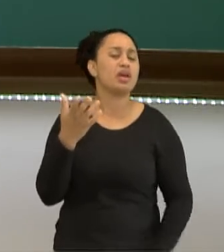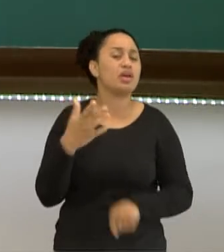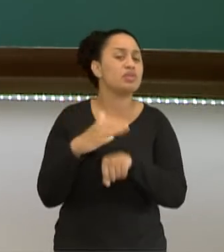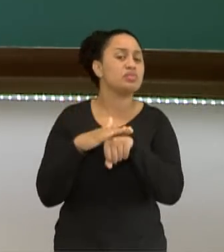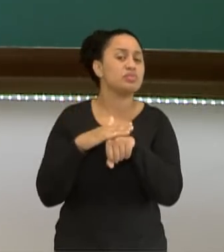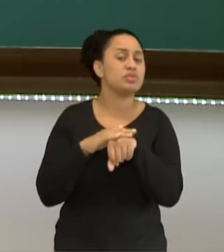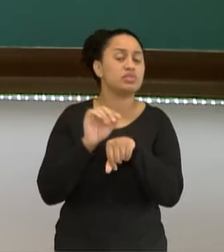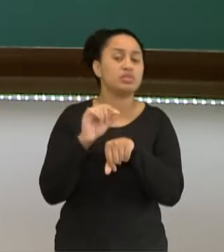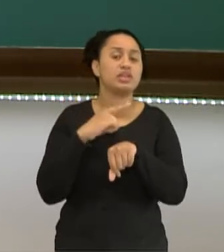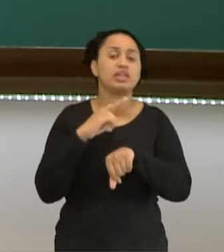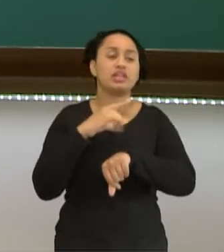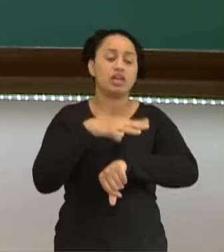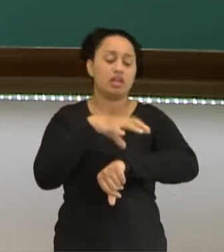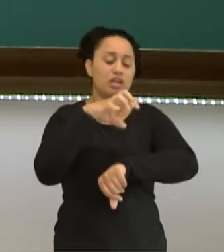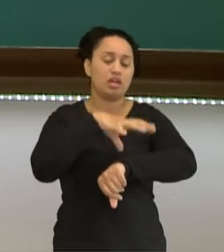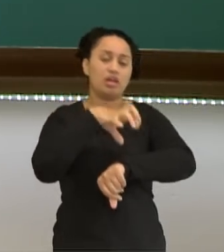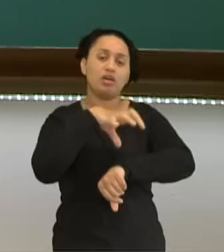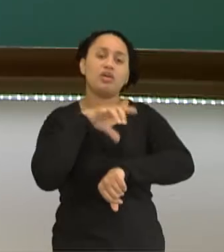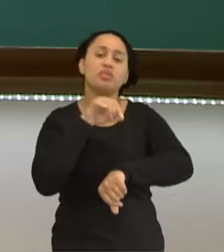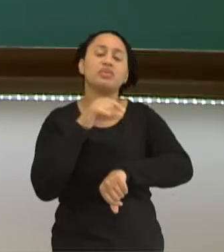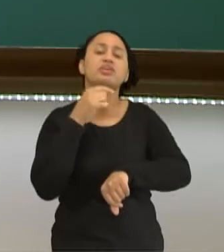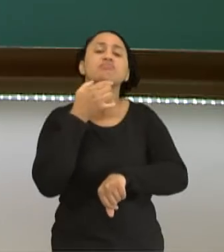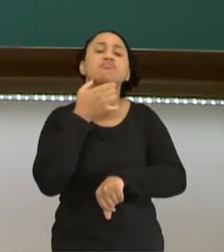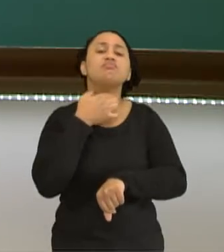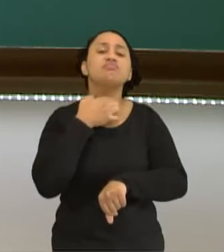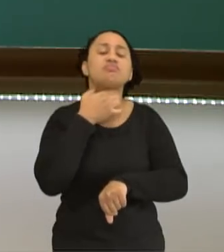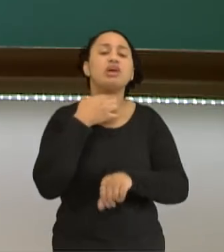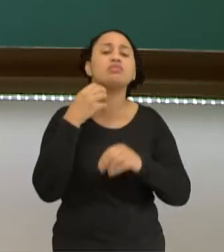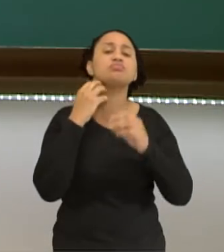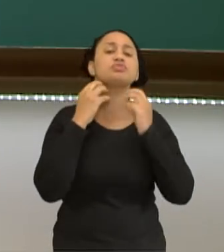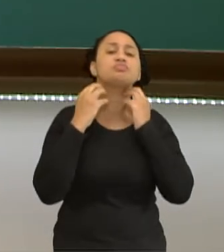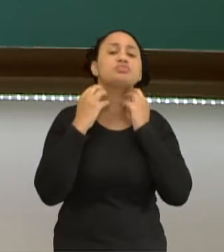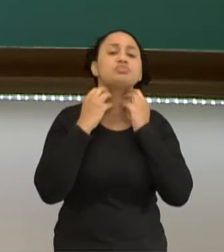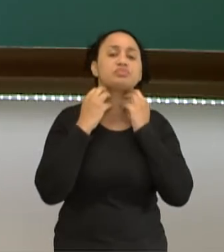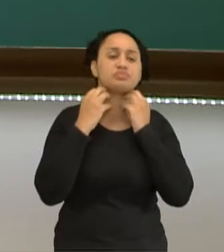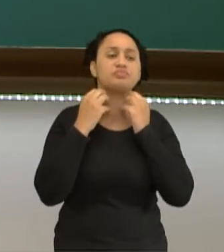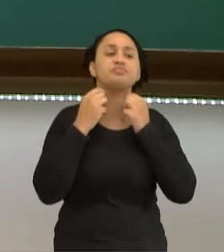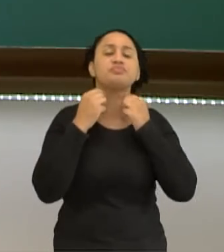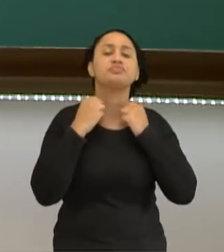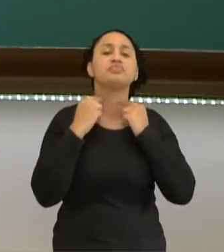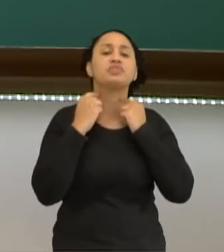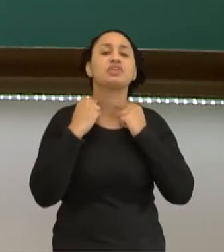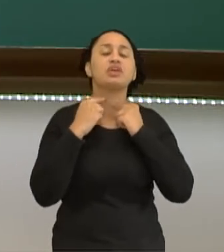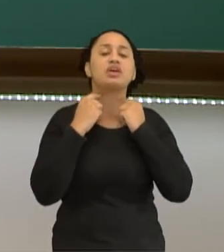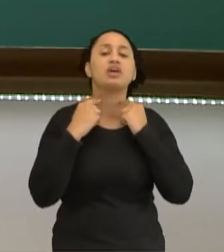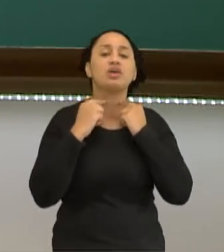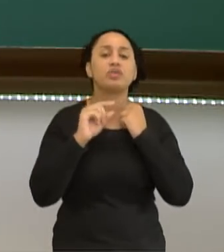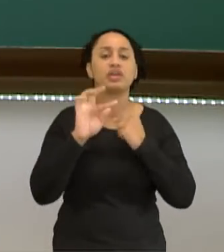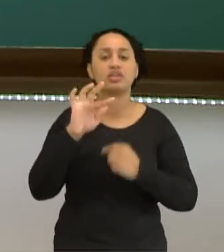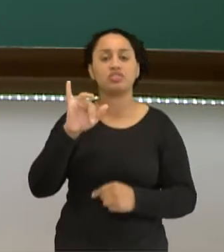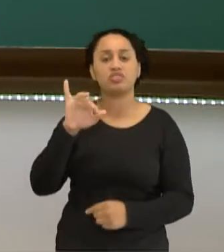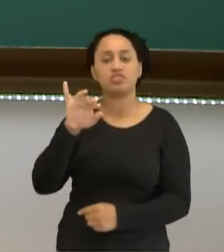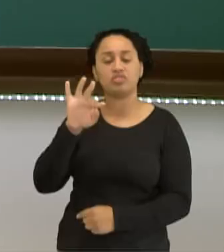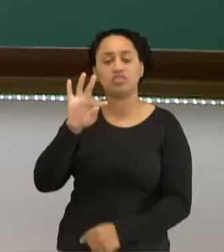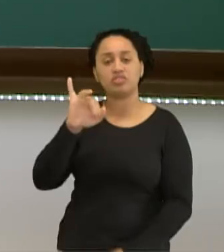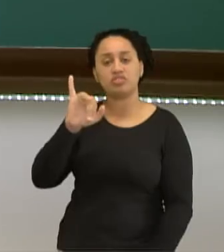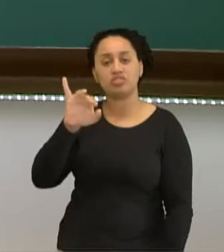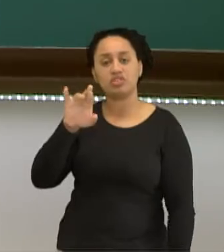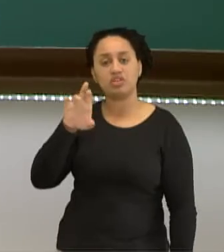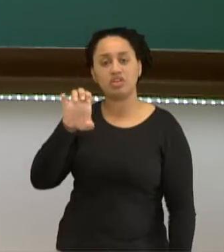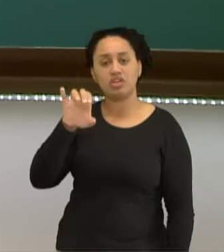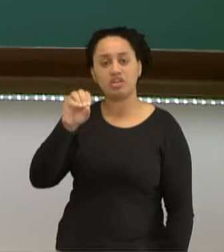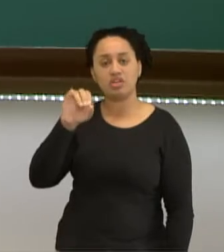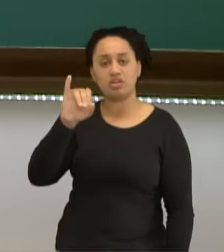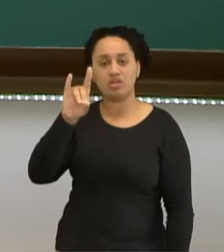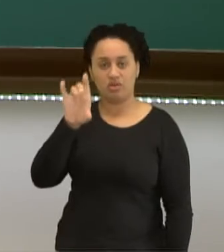por uma inflamação das glândulas aqui no pescoço. Tá certo? As glândulas tireoides. Então, a pessoa, quando